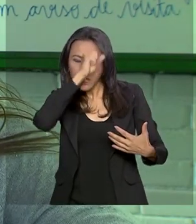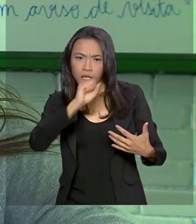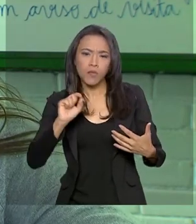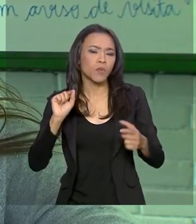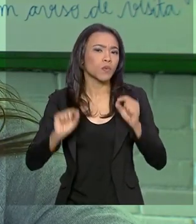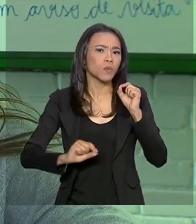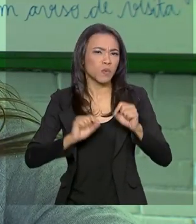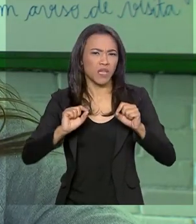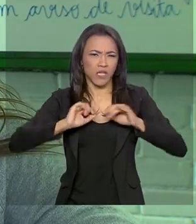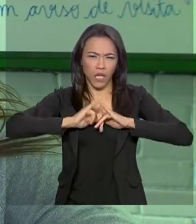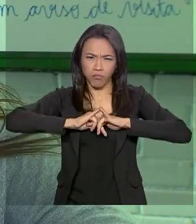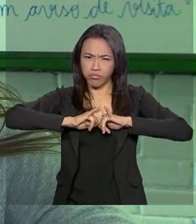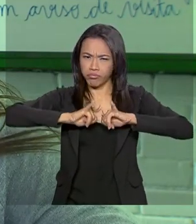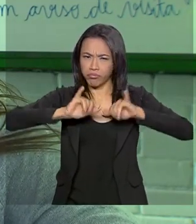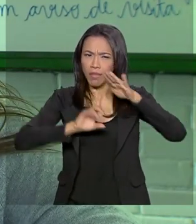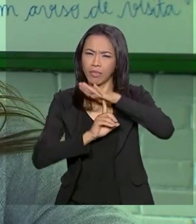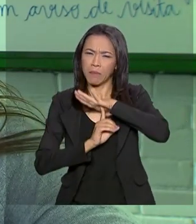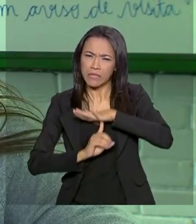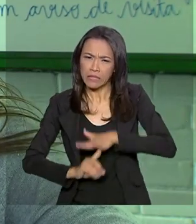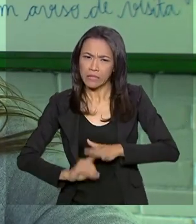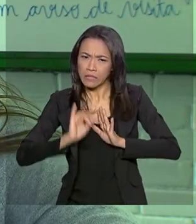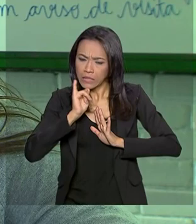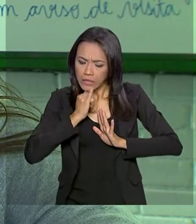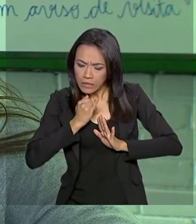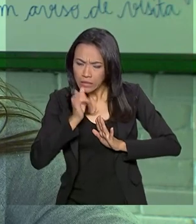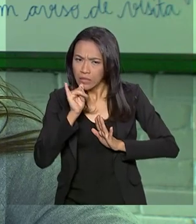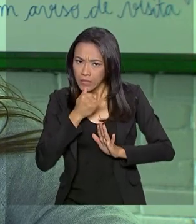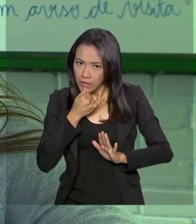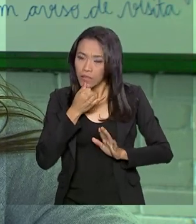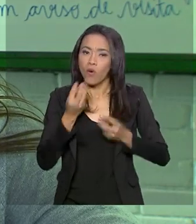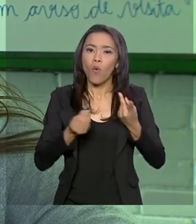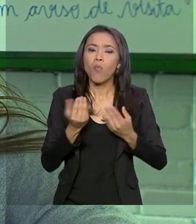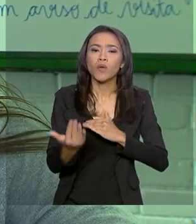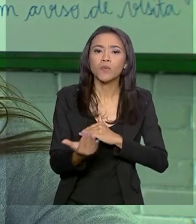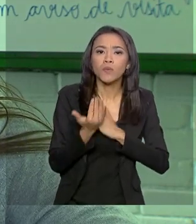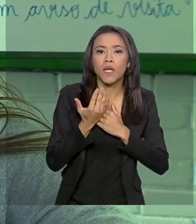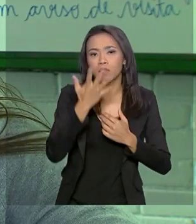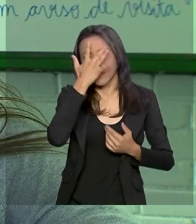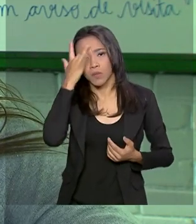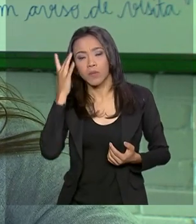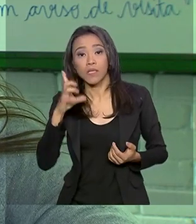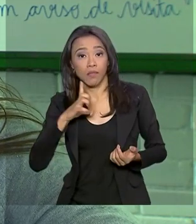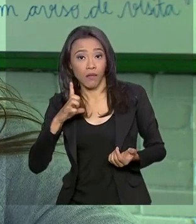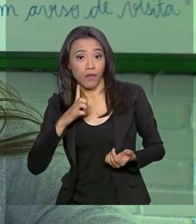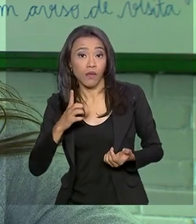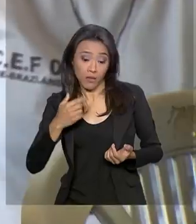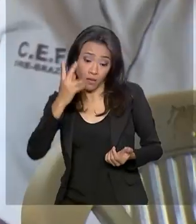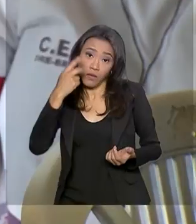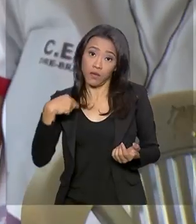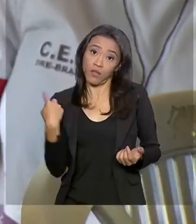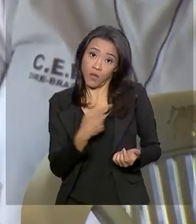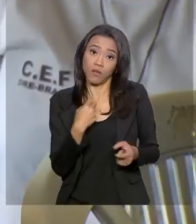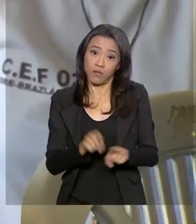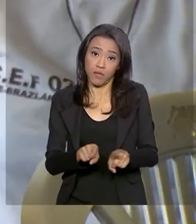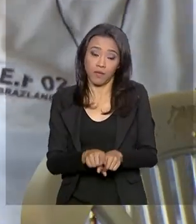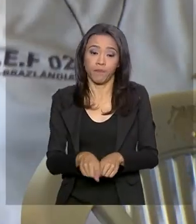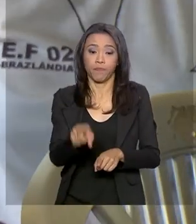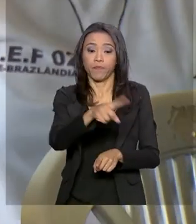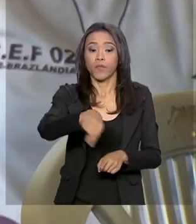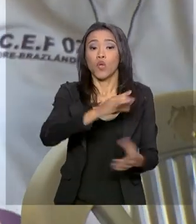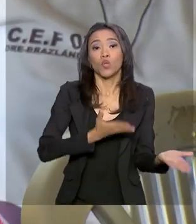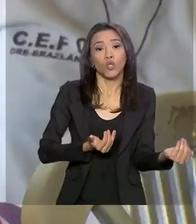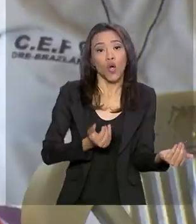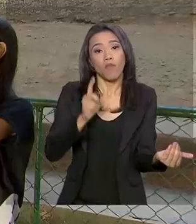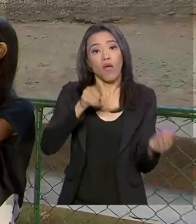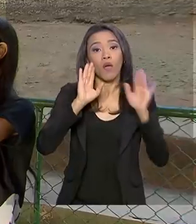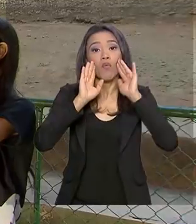dando a depressão, o como evitar, como ajudar as pessoas que têm e até nós mesmos. Os jovens também são o